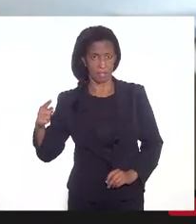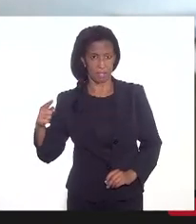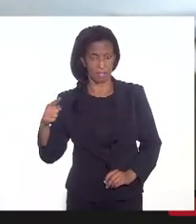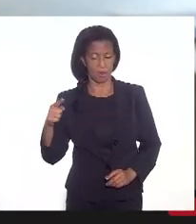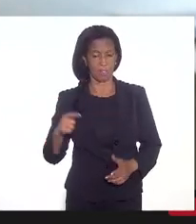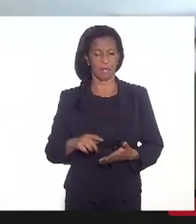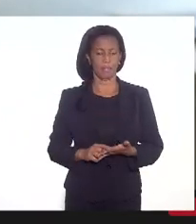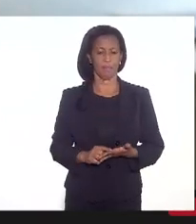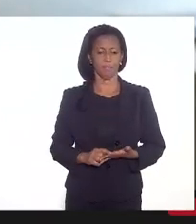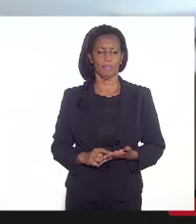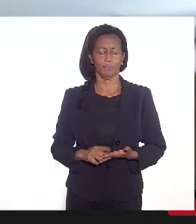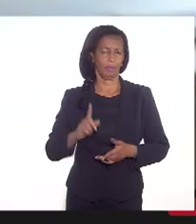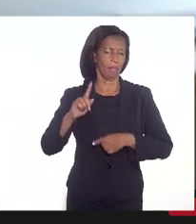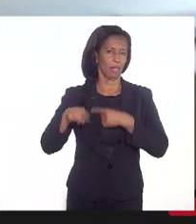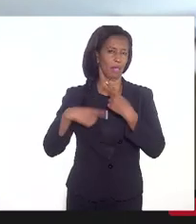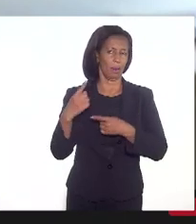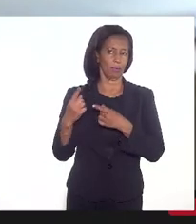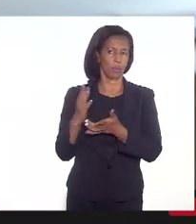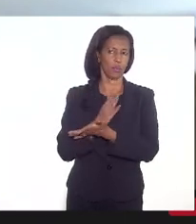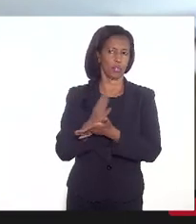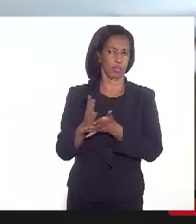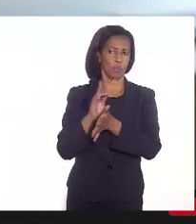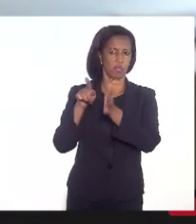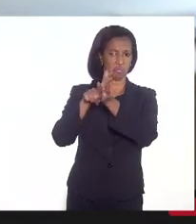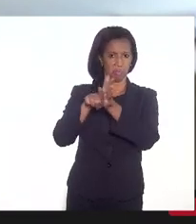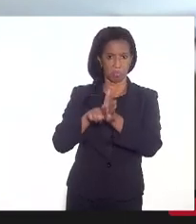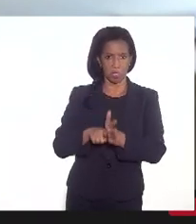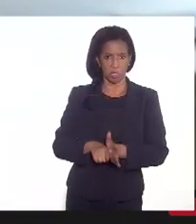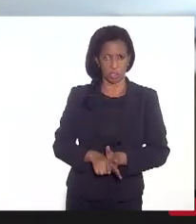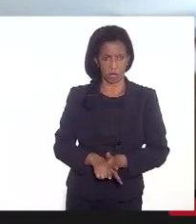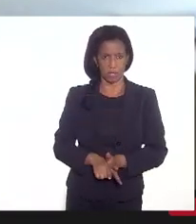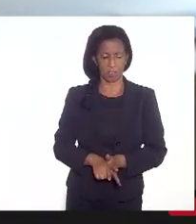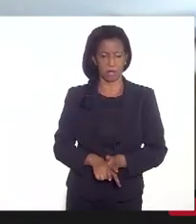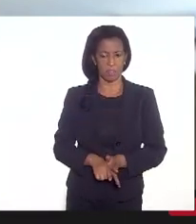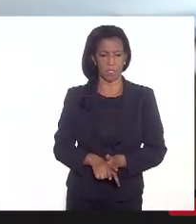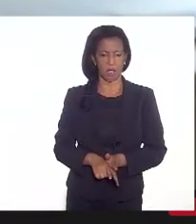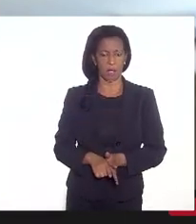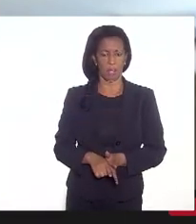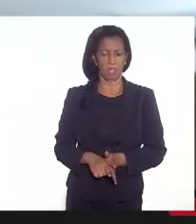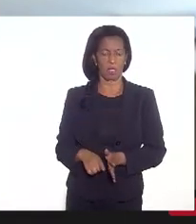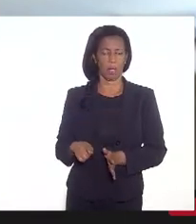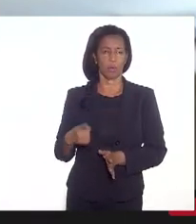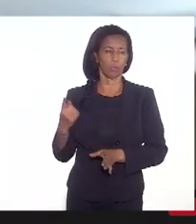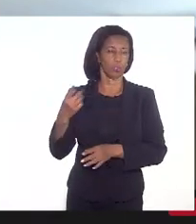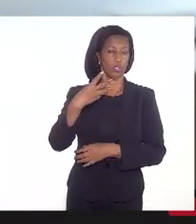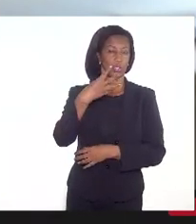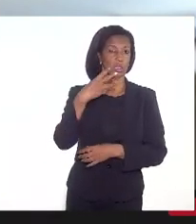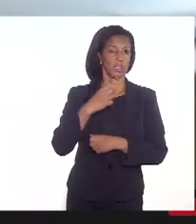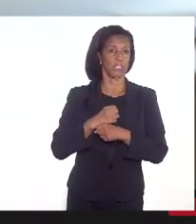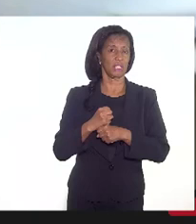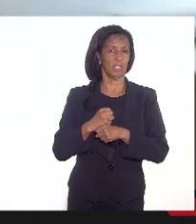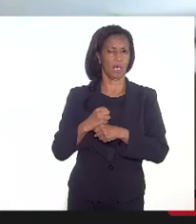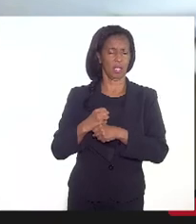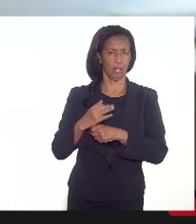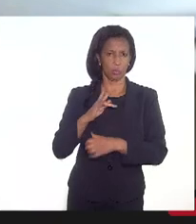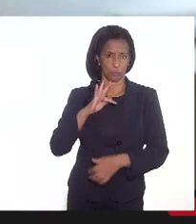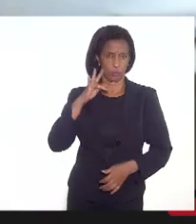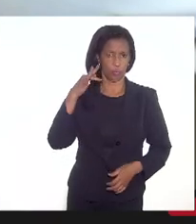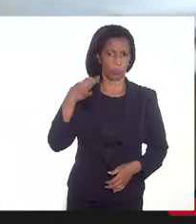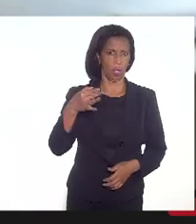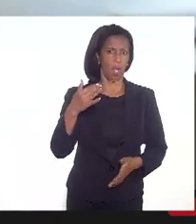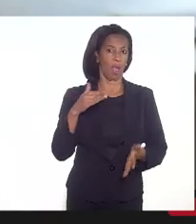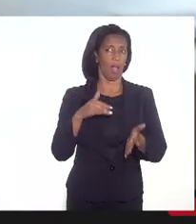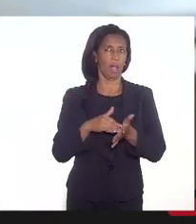depois de alguma pesquisa, projeções dos próximos 30 anos, dos próximos até